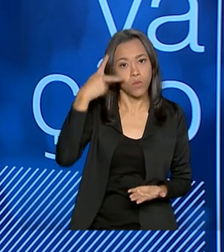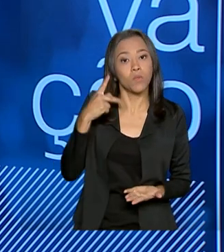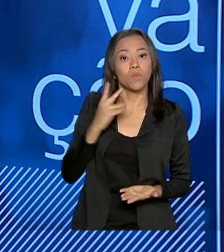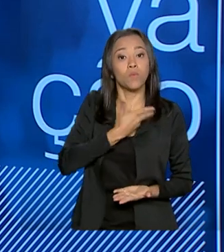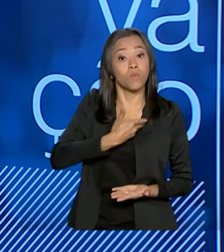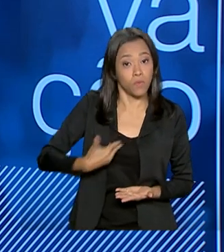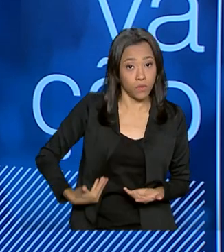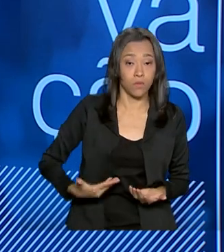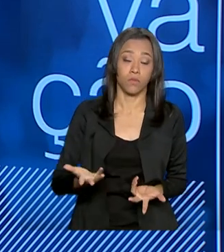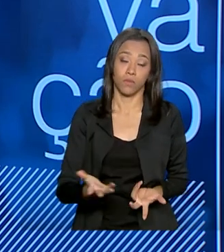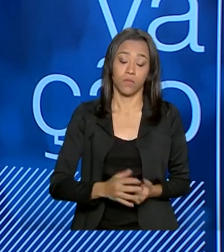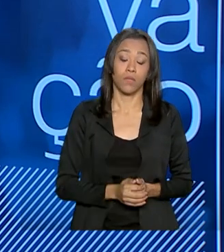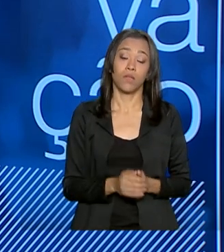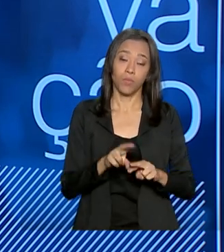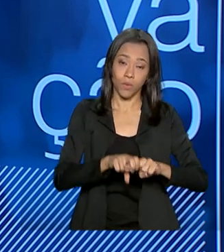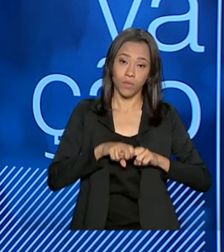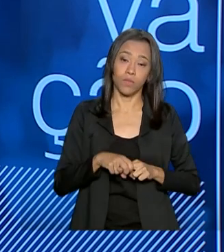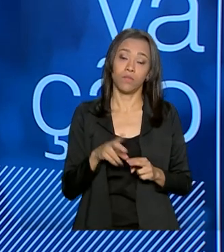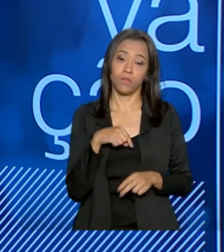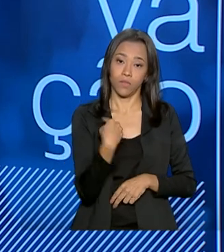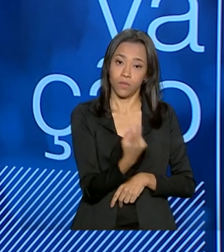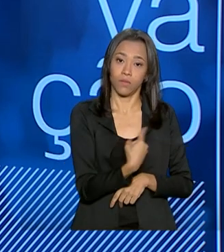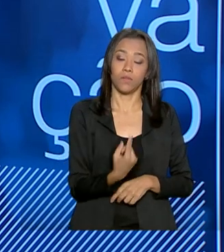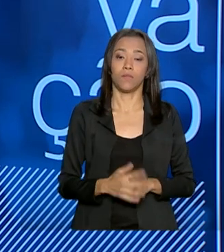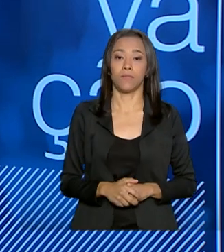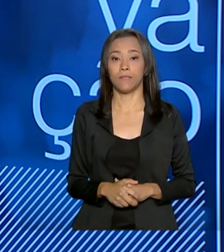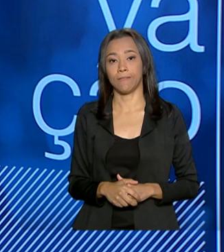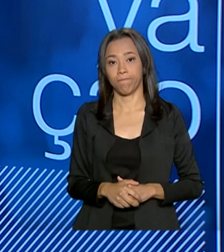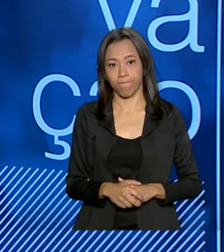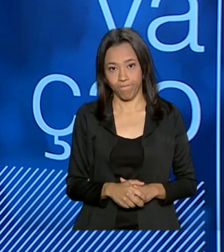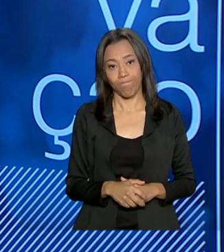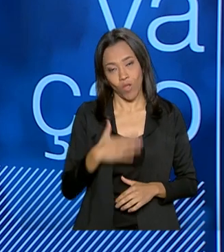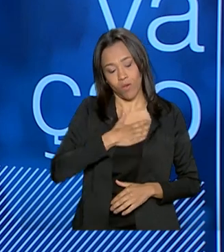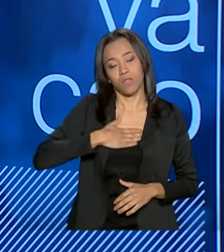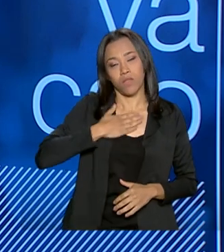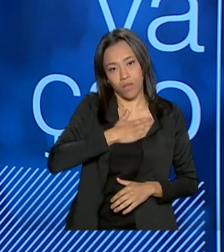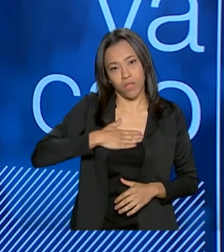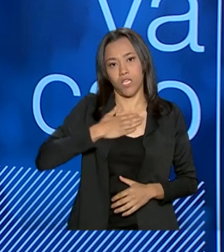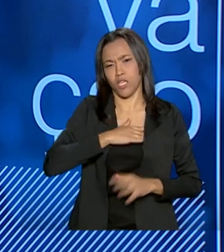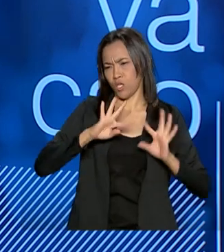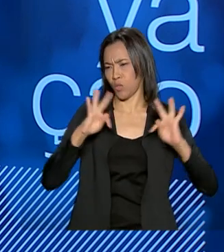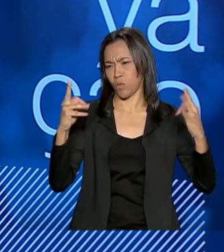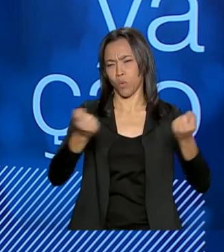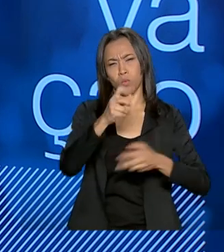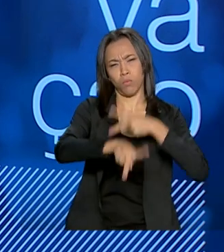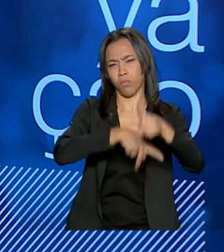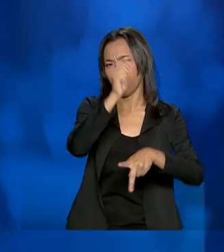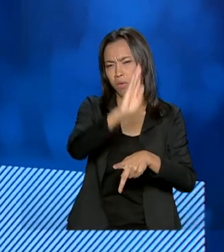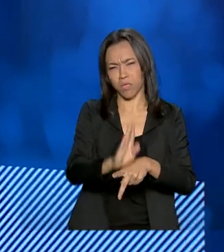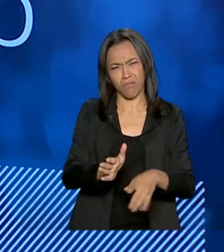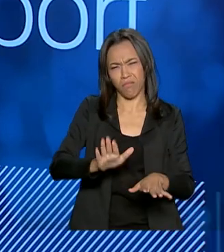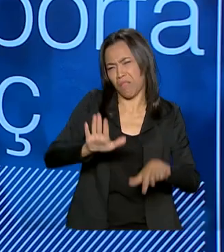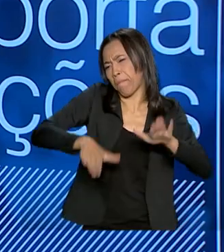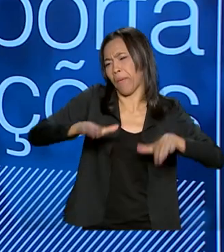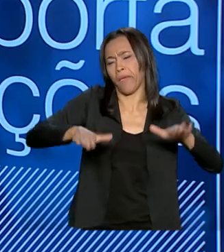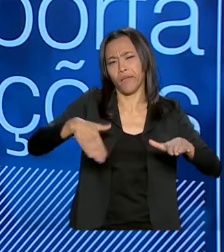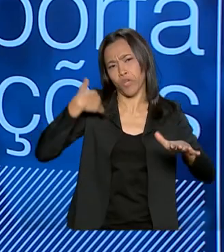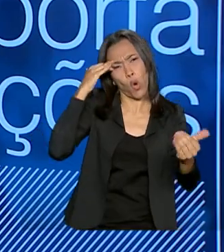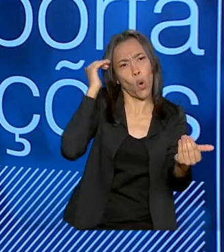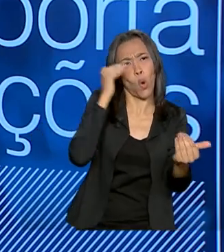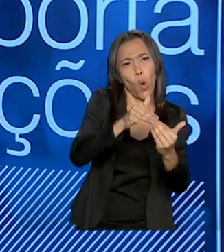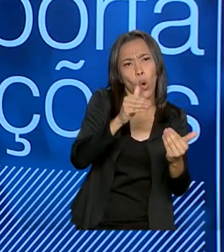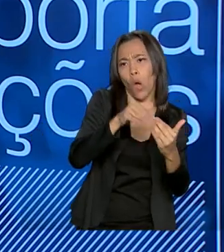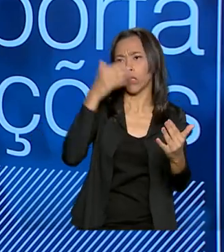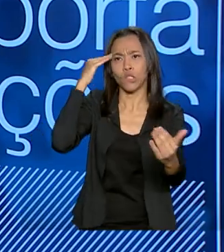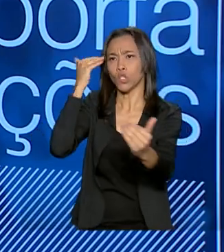governo, e, para isso, a gente gostaria que todos os brasileiros, independente de concordarem ou